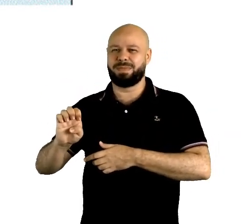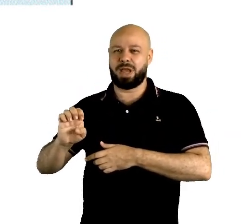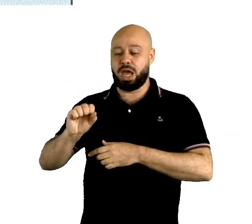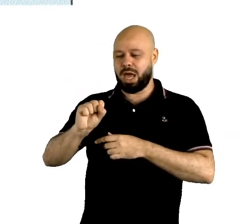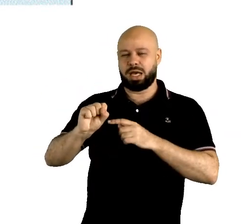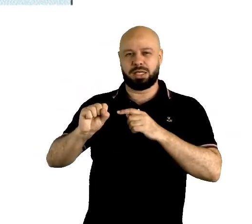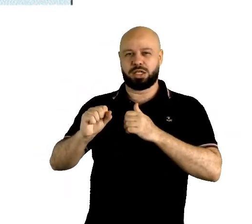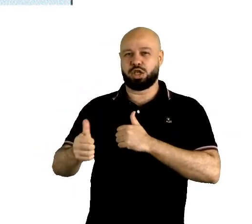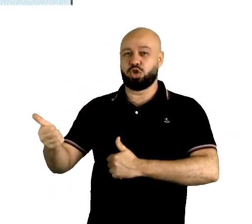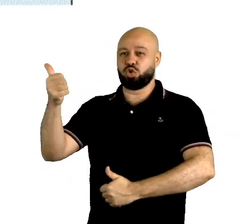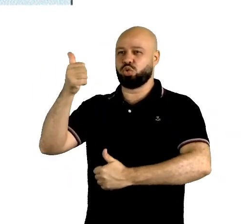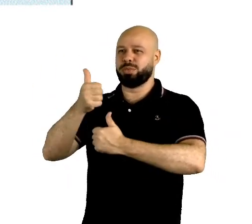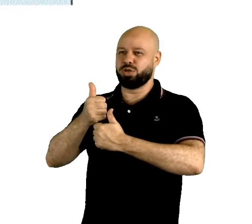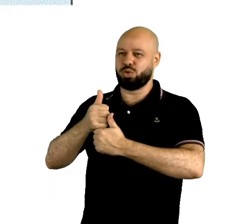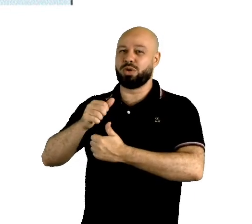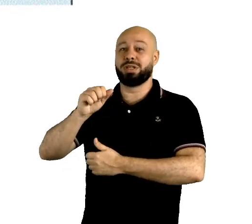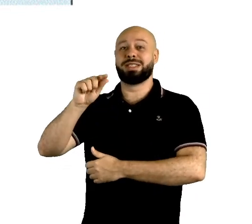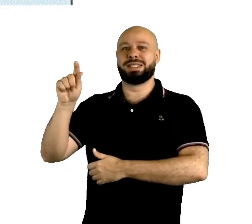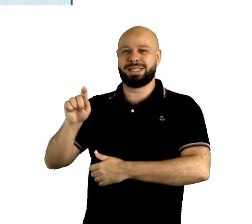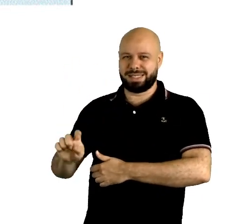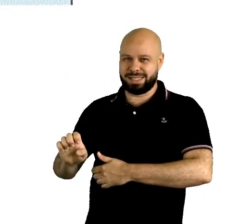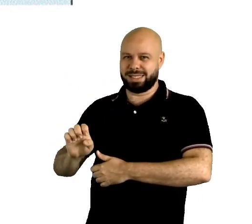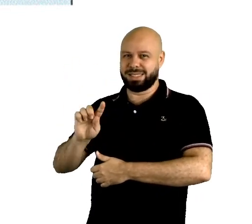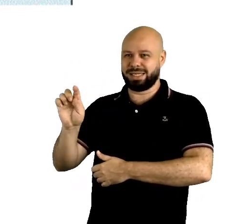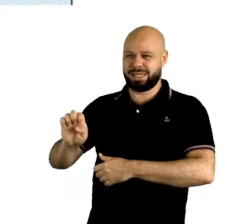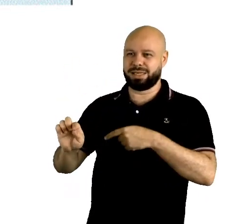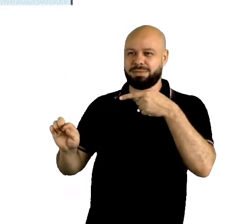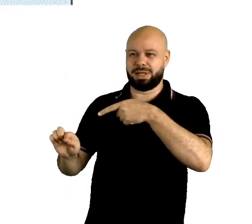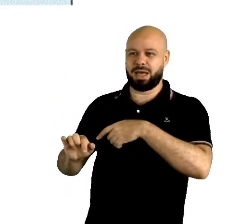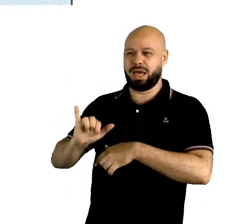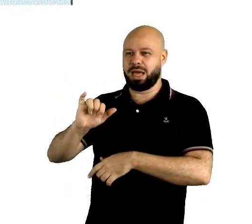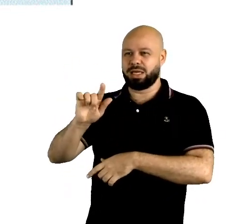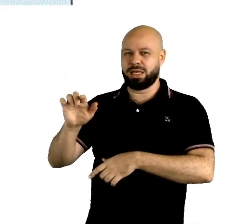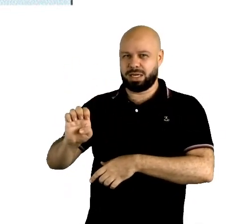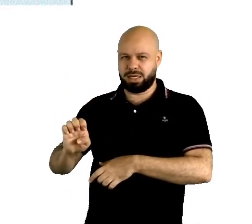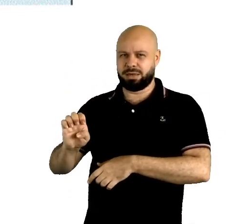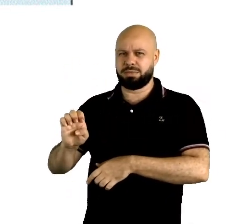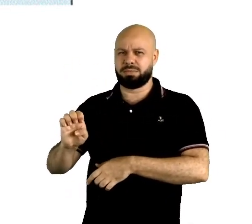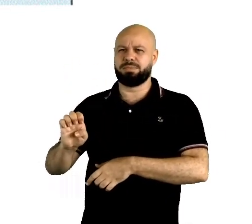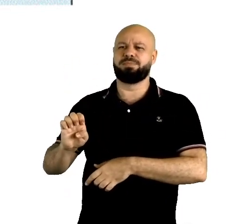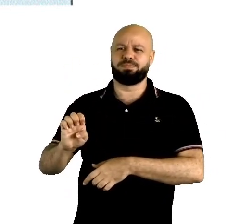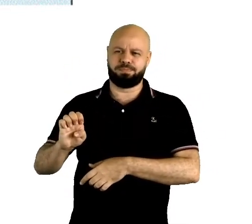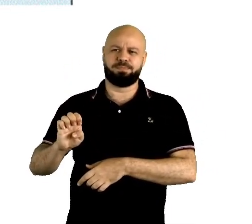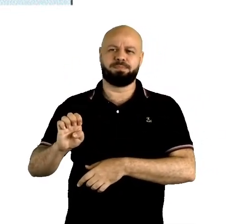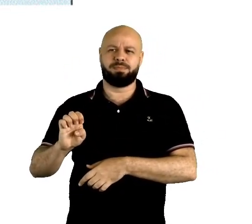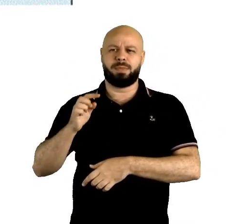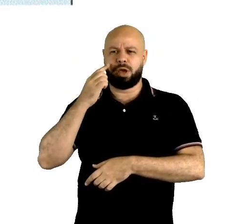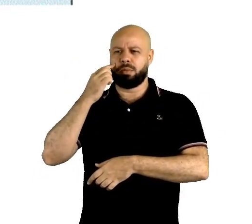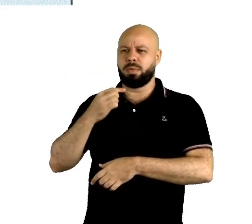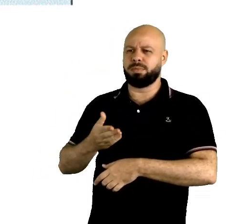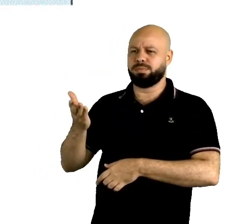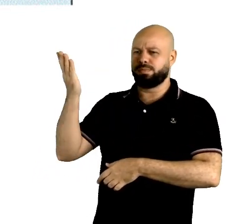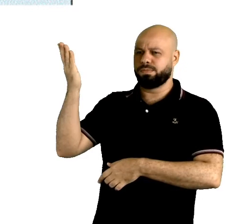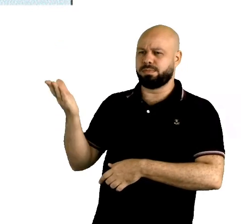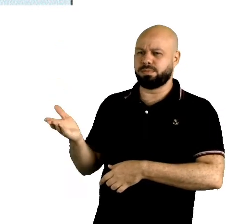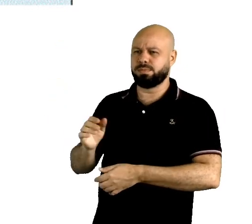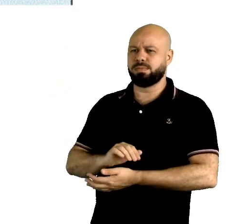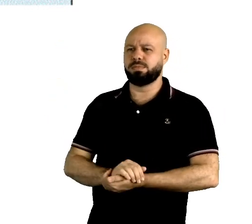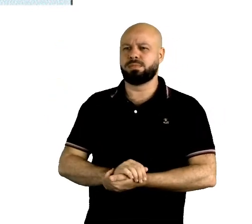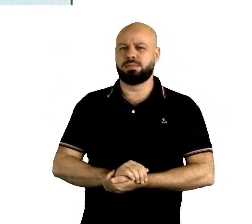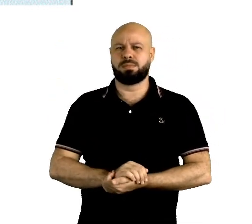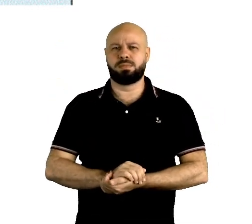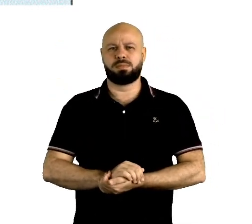S, você usa o Z. Então, apologize, no caso apologize, fica o S no caso